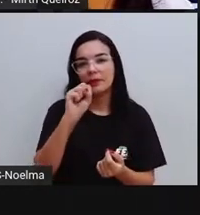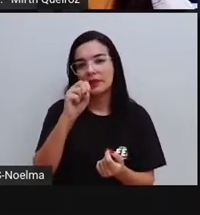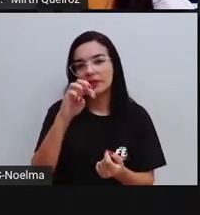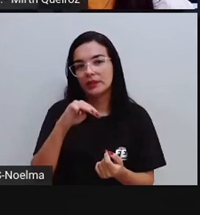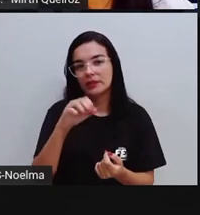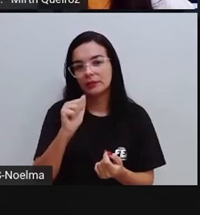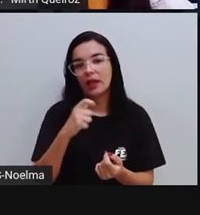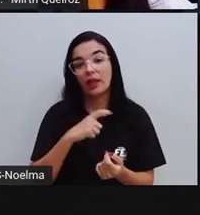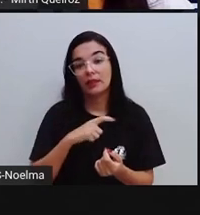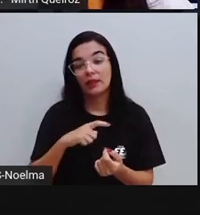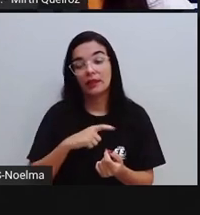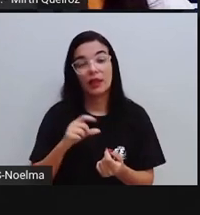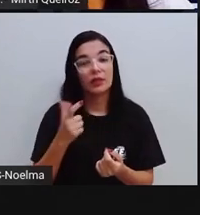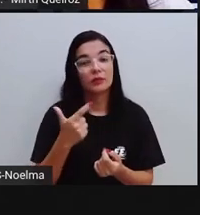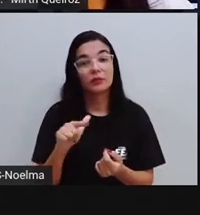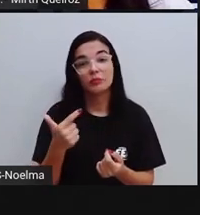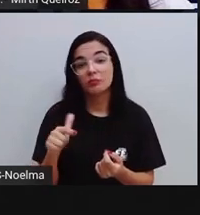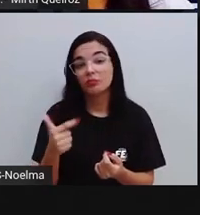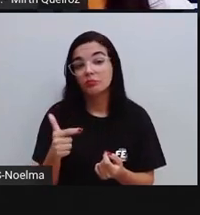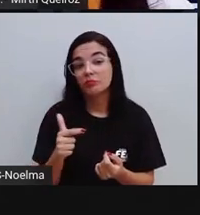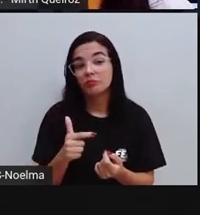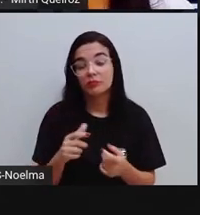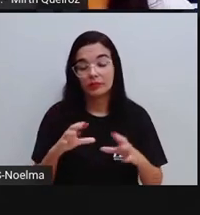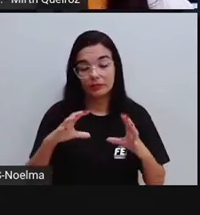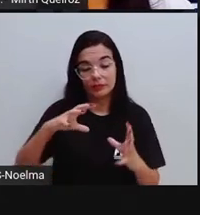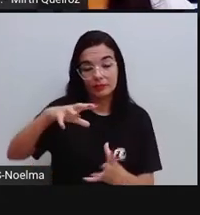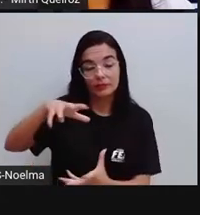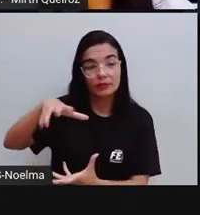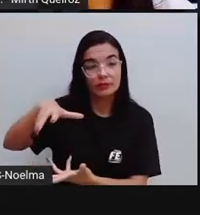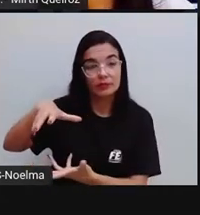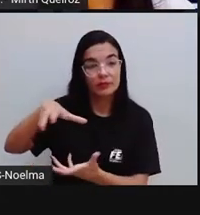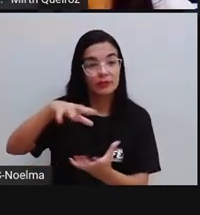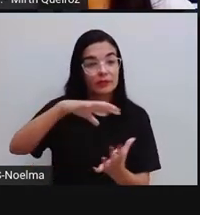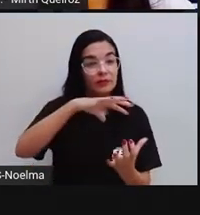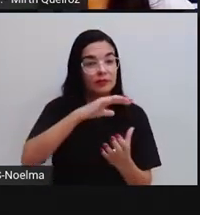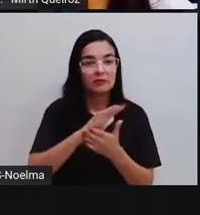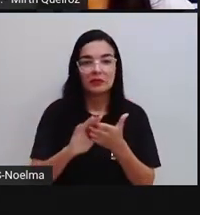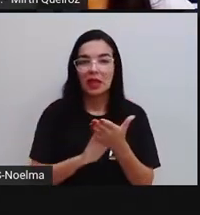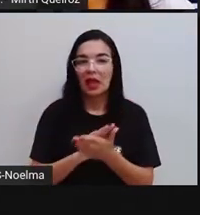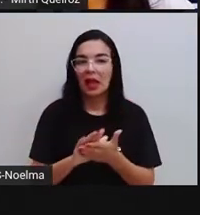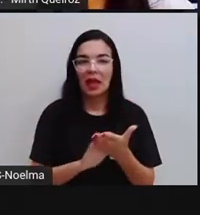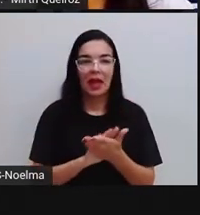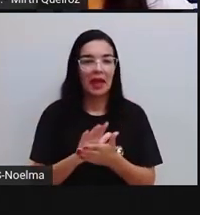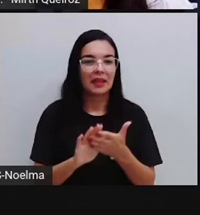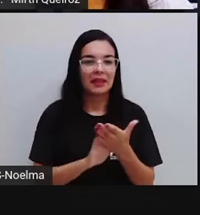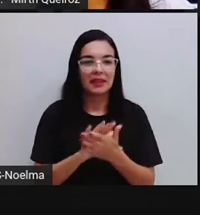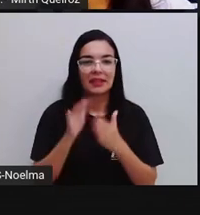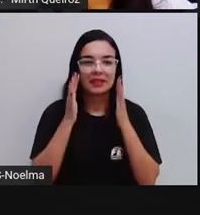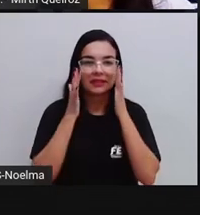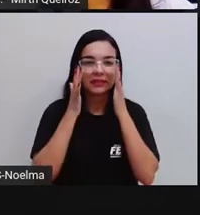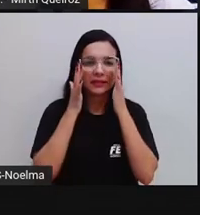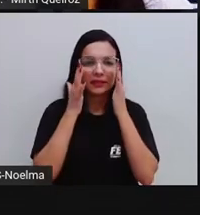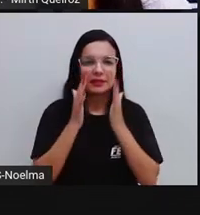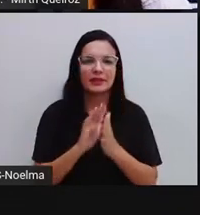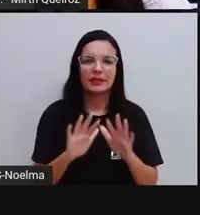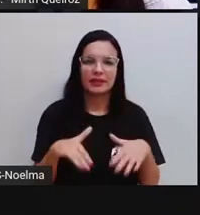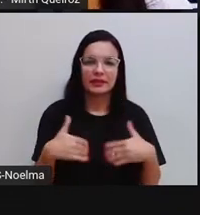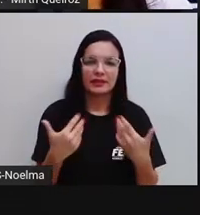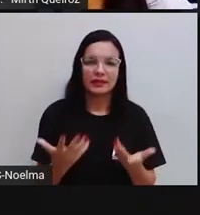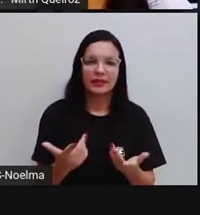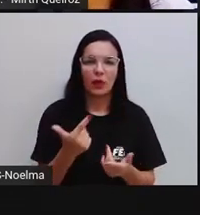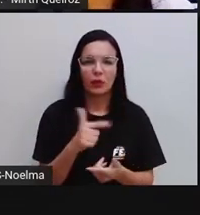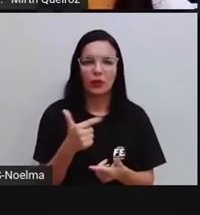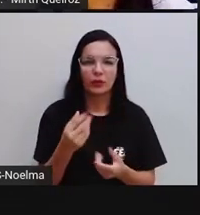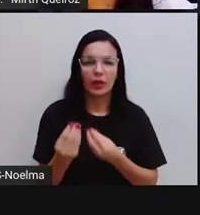que não tem nenhum lado arredondado. Então, assim, eles não